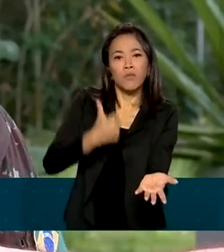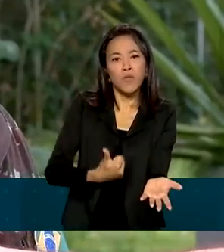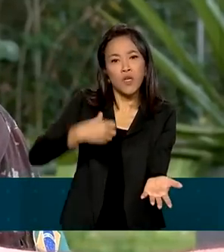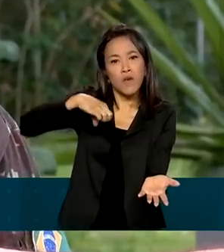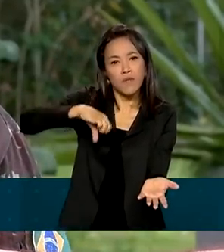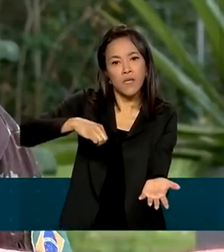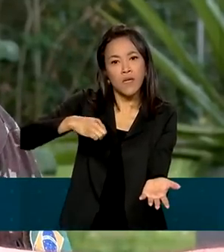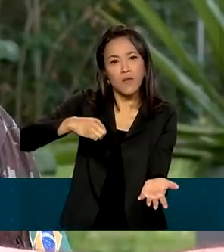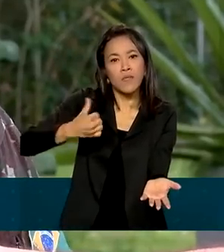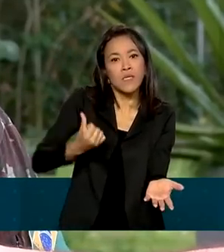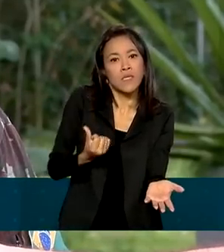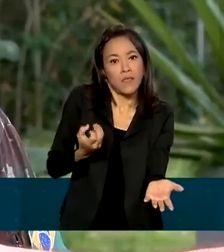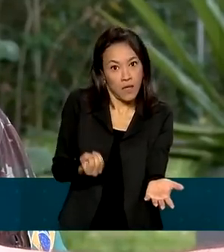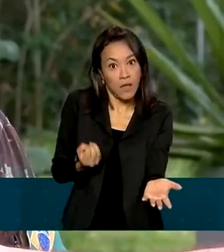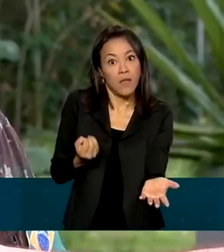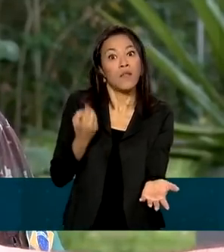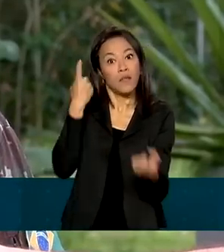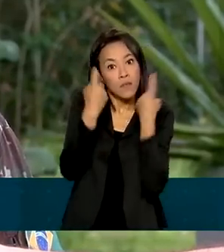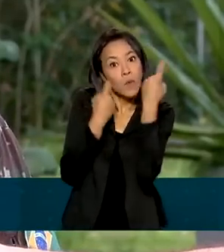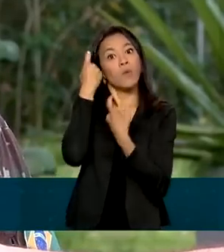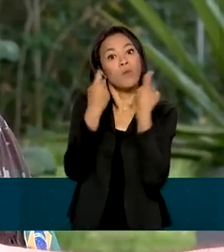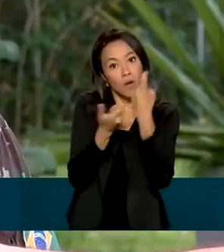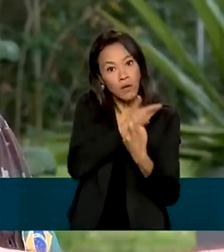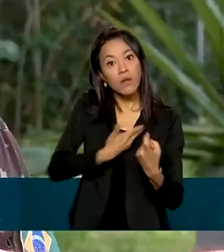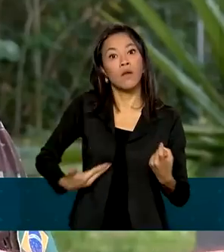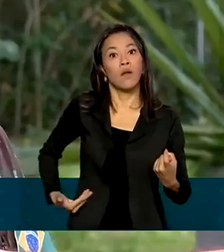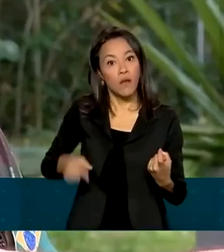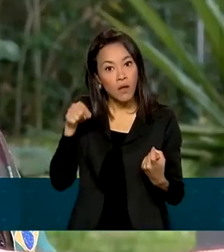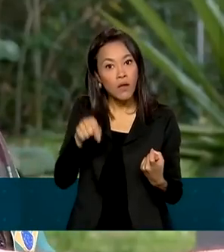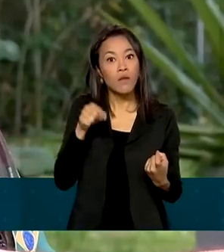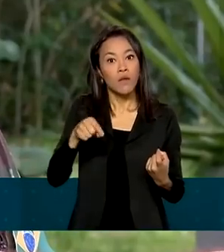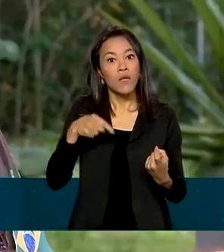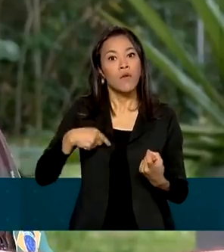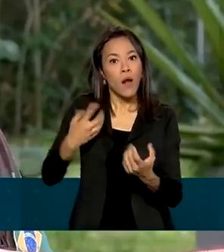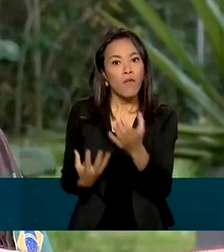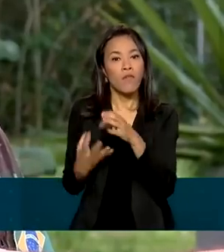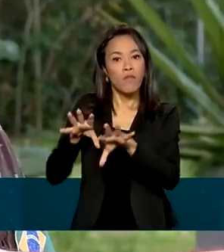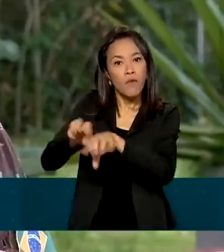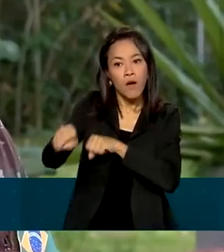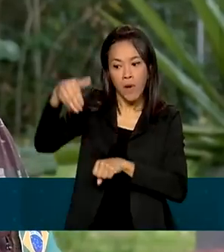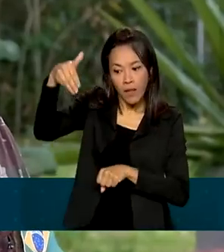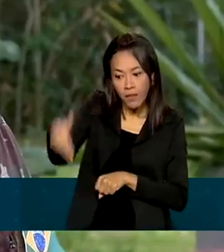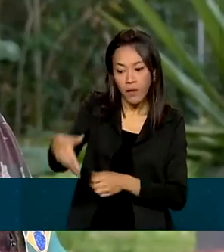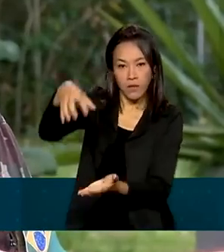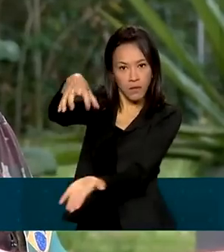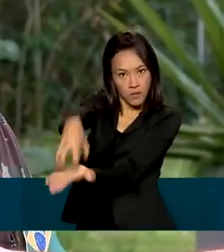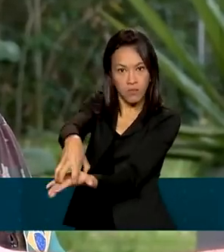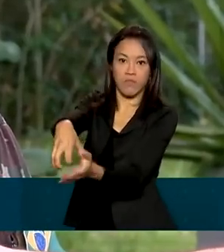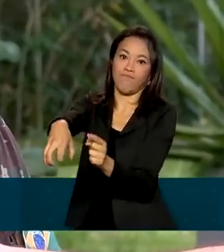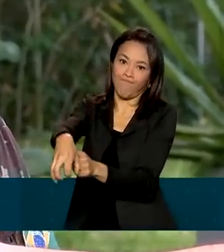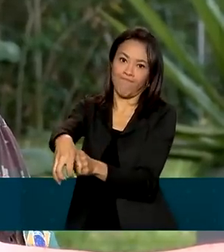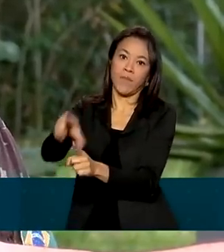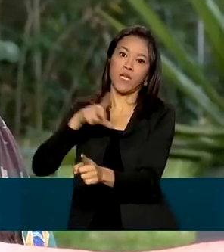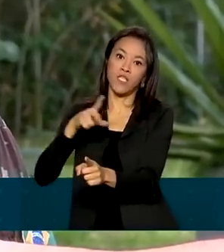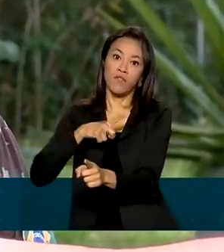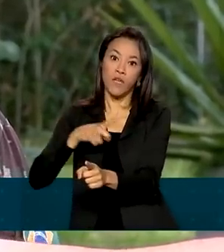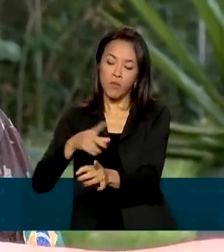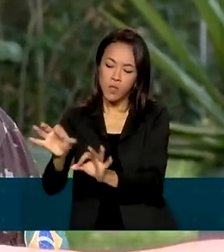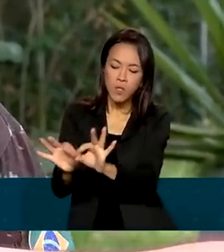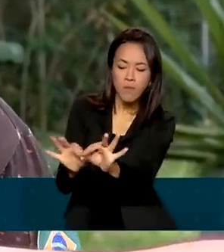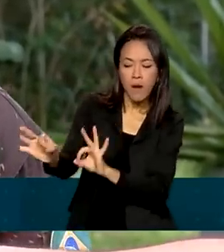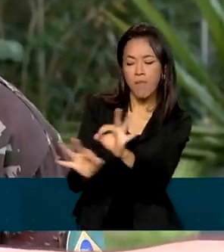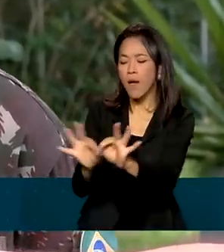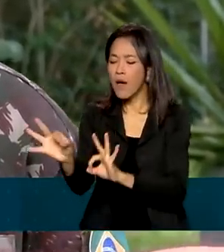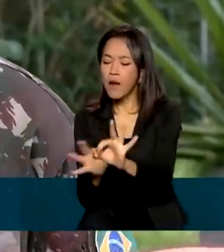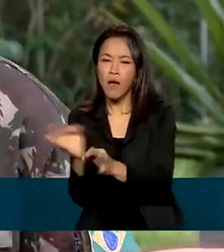o Estado do Mal do Exército tenha se preocupado com essa definição dessa escola, justamente para que a gente definisse a nossa tropa como